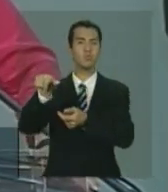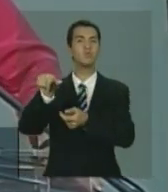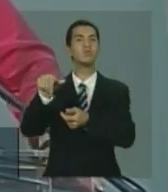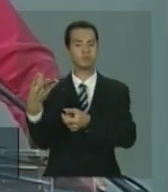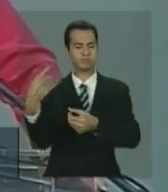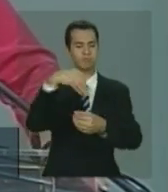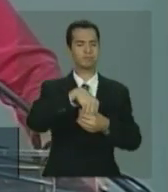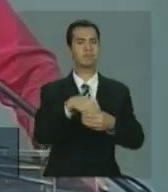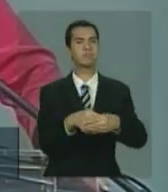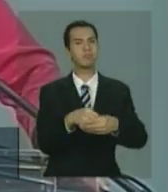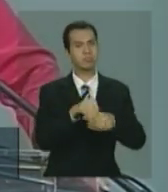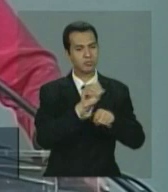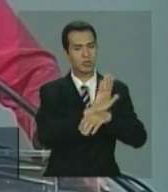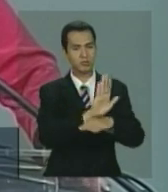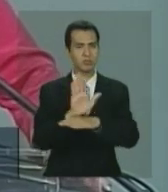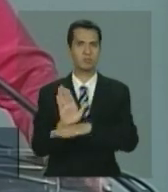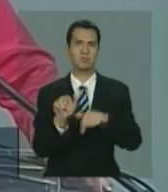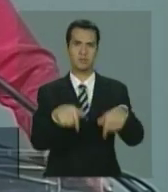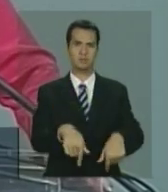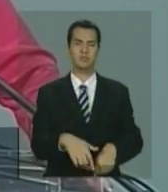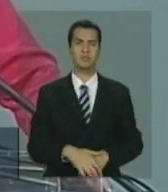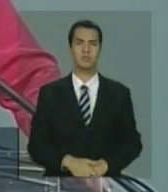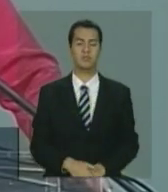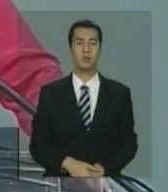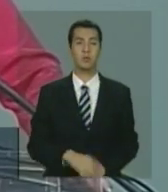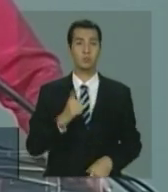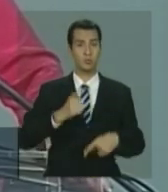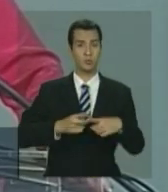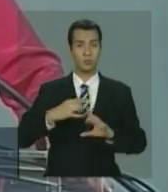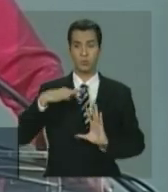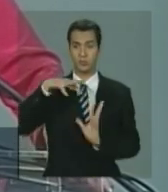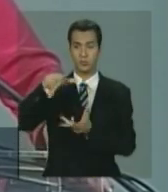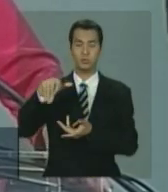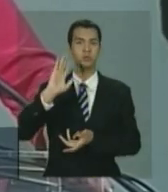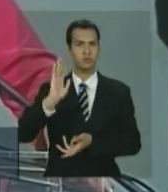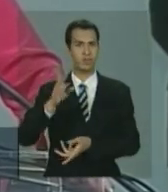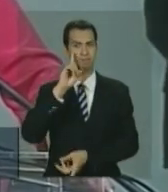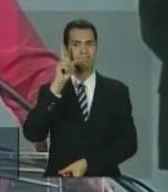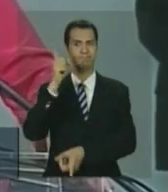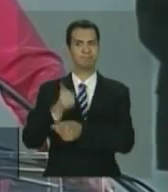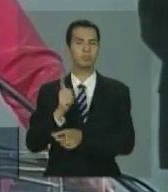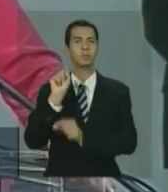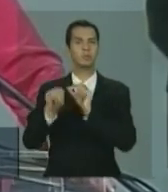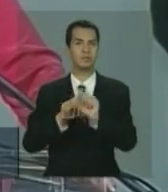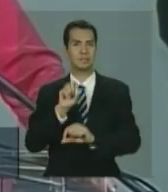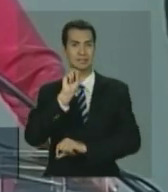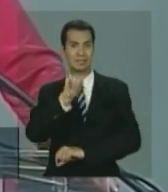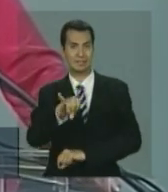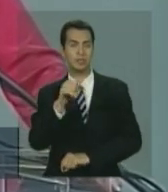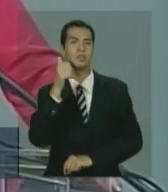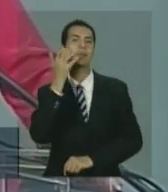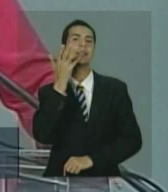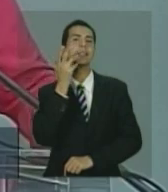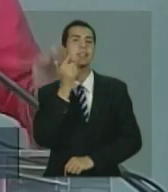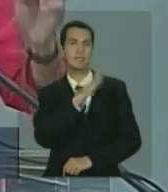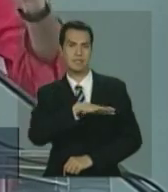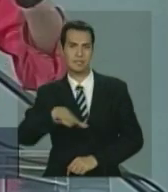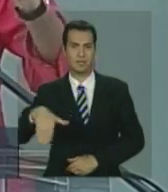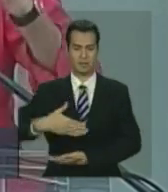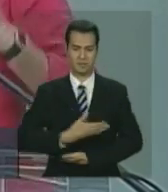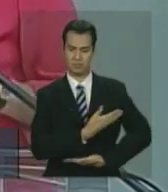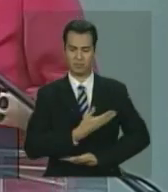se você tiver um tratamento por uma criança de zero a cinco anos,